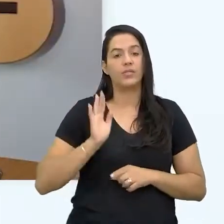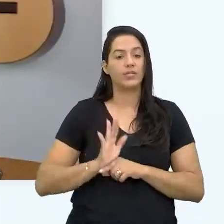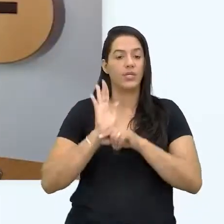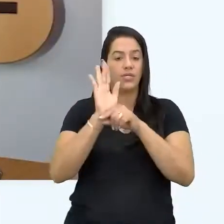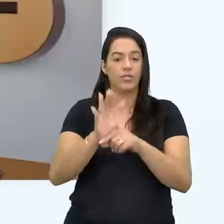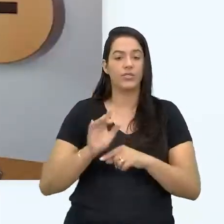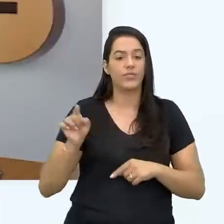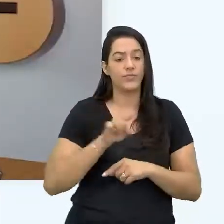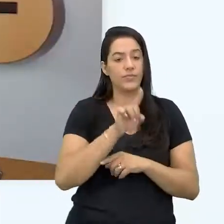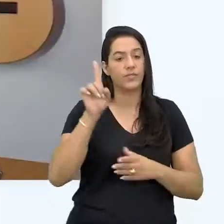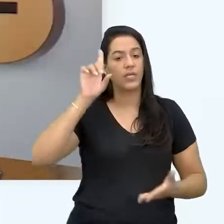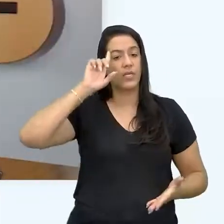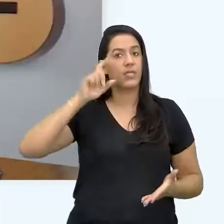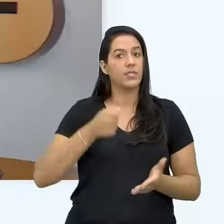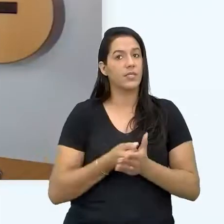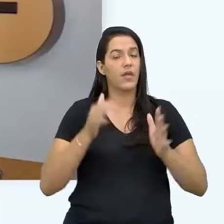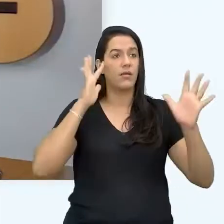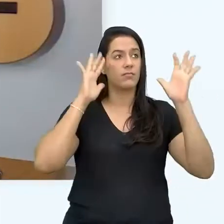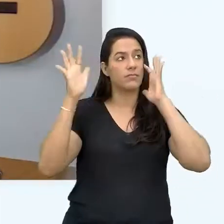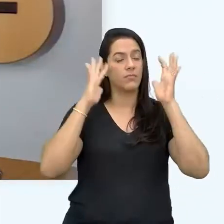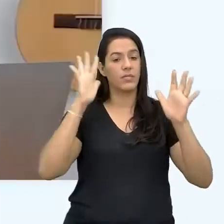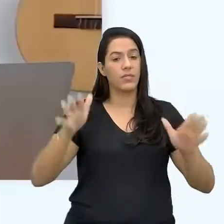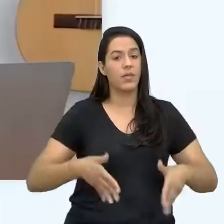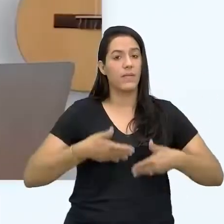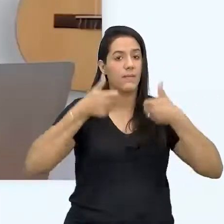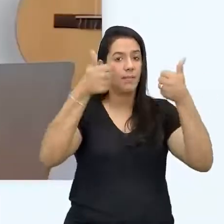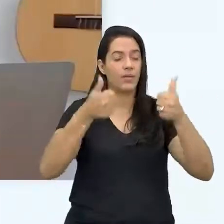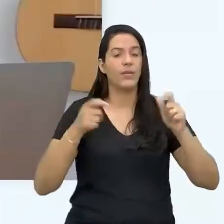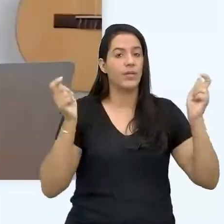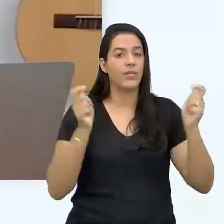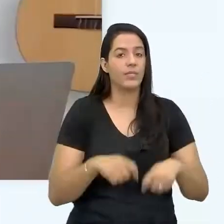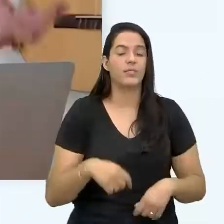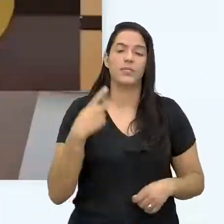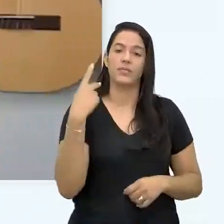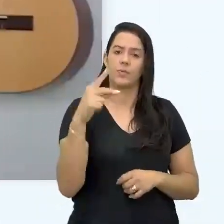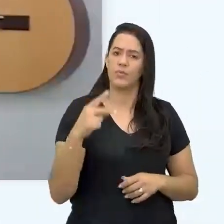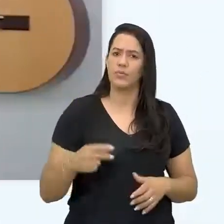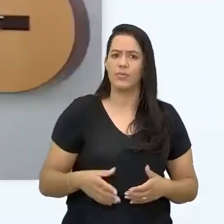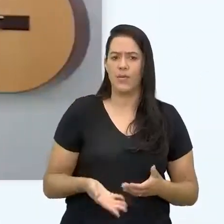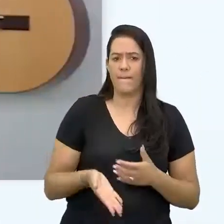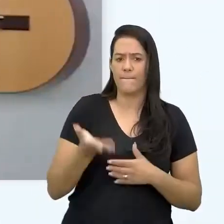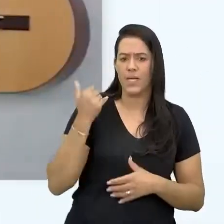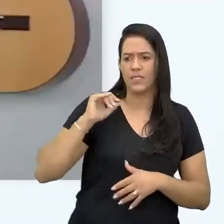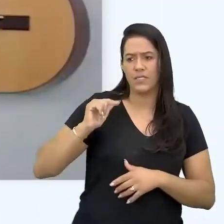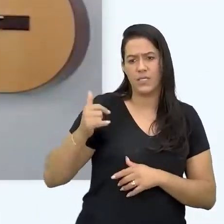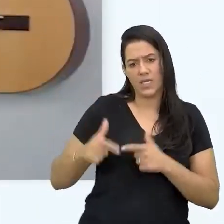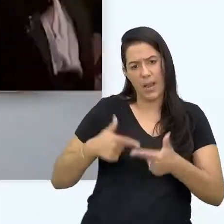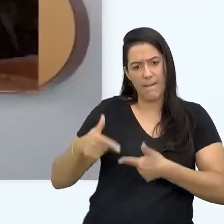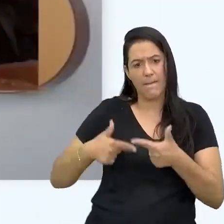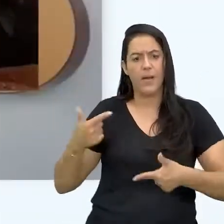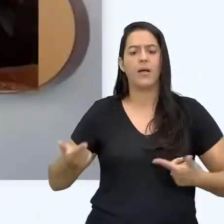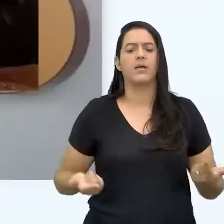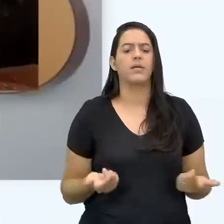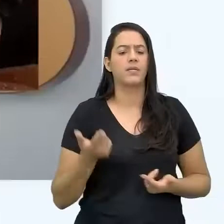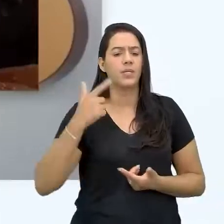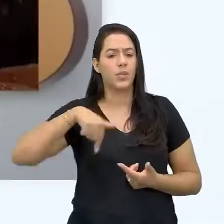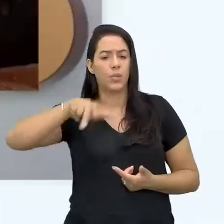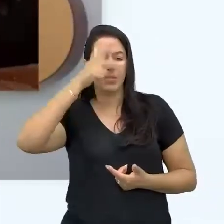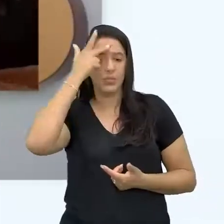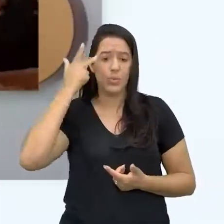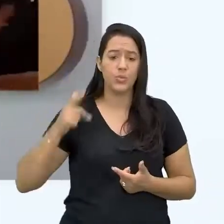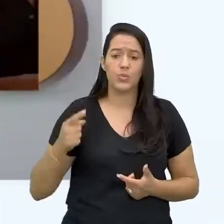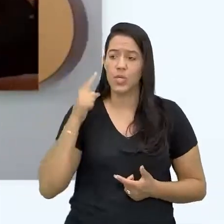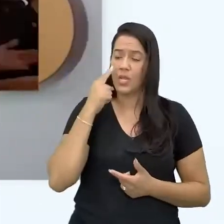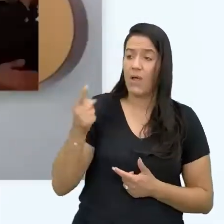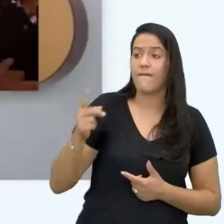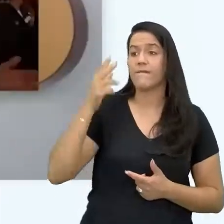a tomar consciência de como tá sendo visto e melhorar essa imagem. Pra que isso te traga mais jobs, pra isso te trazer mais reconhecimento, as